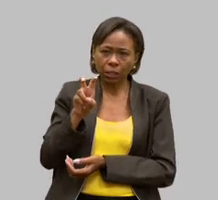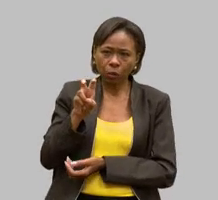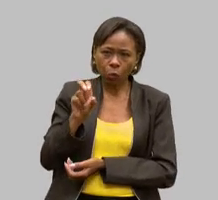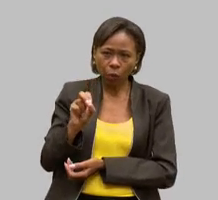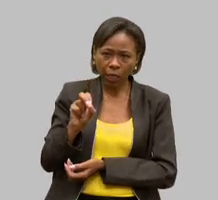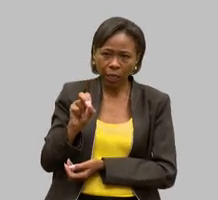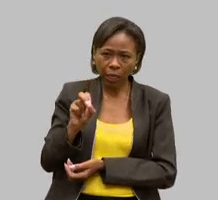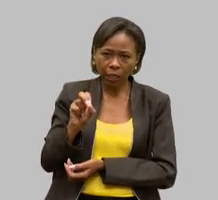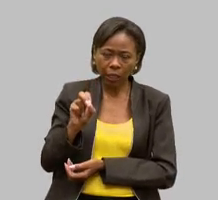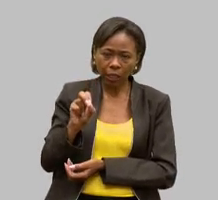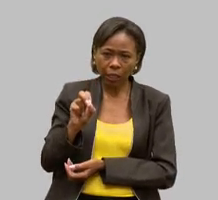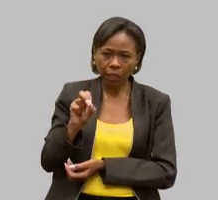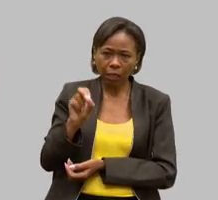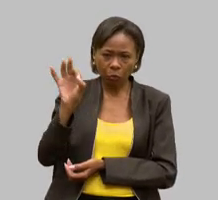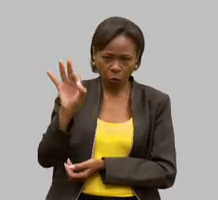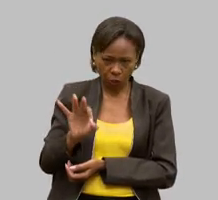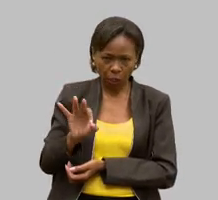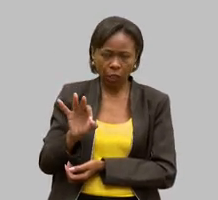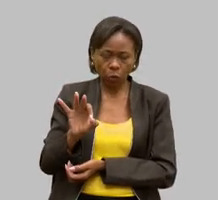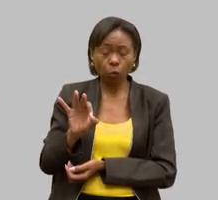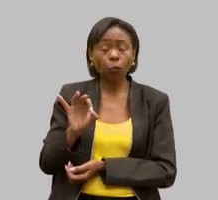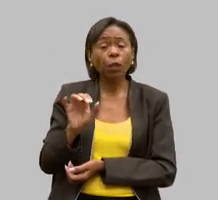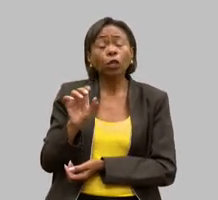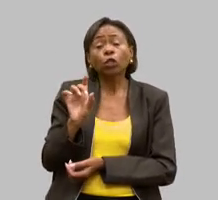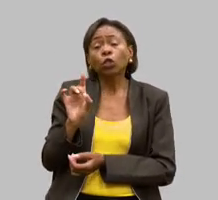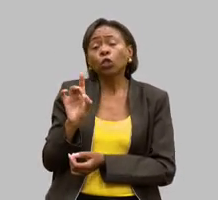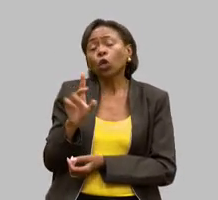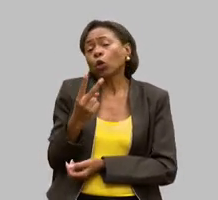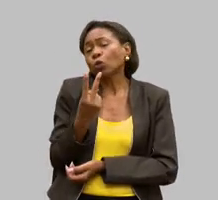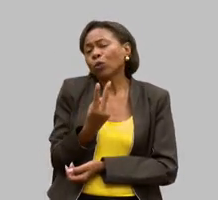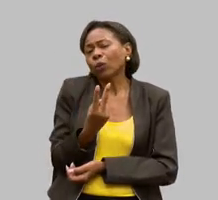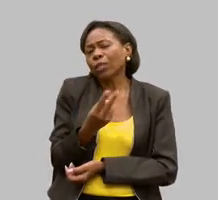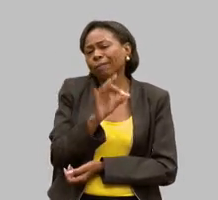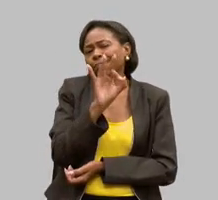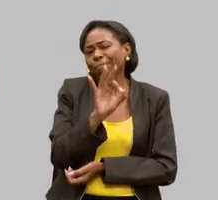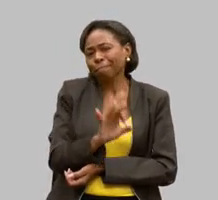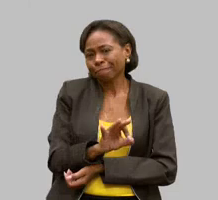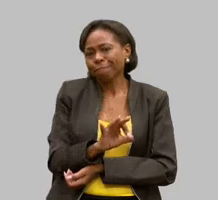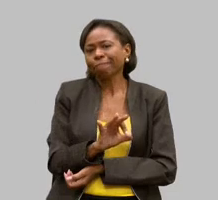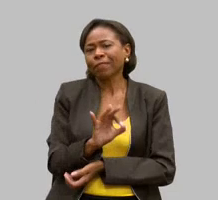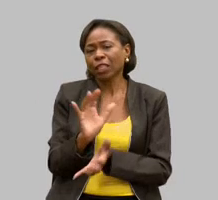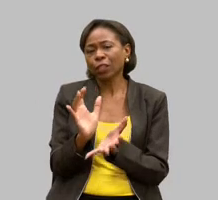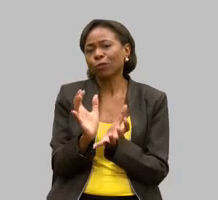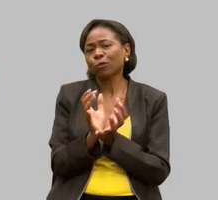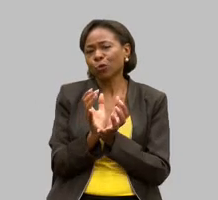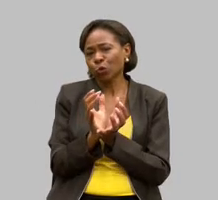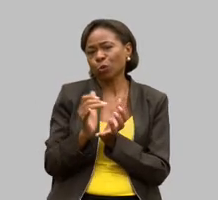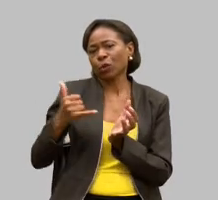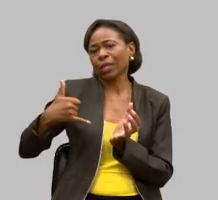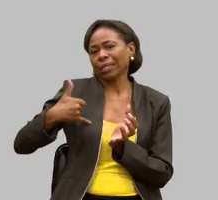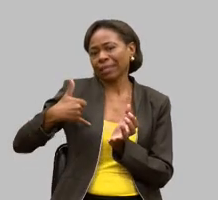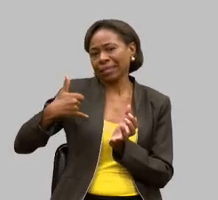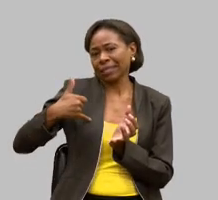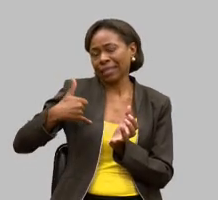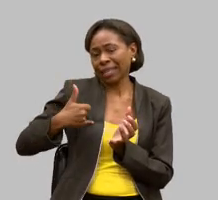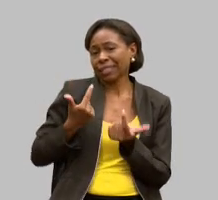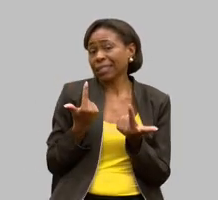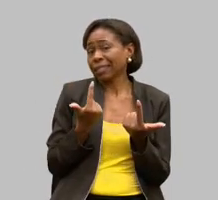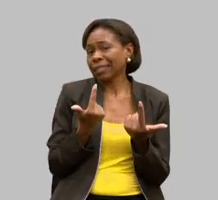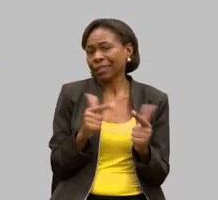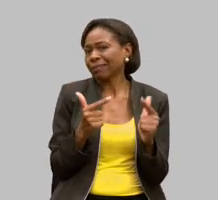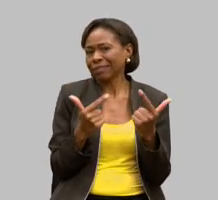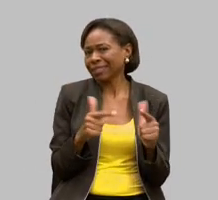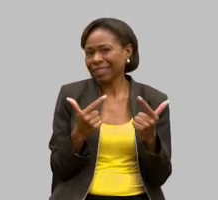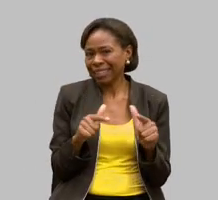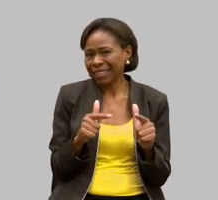,2% apenas 12,5% estava nesse grupo etário de pessoas sem deficiência então